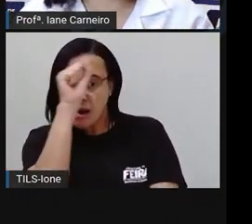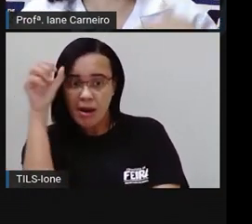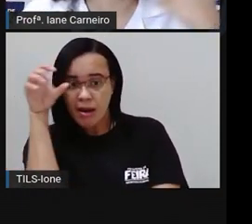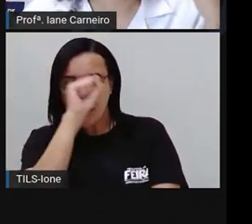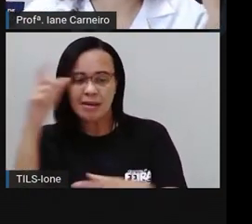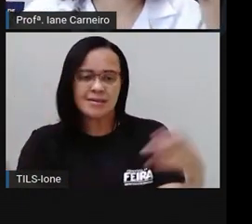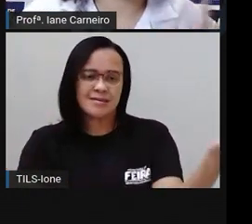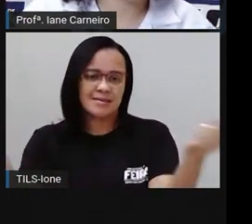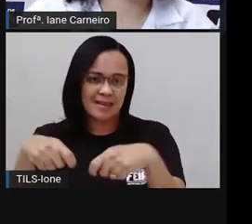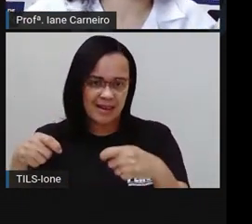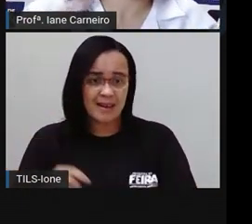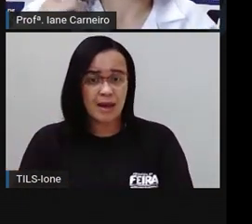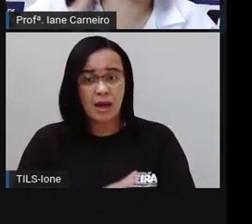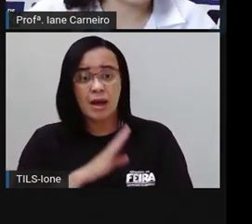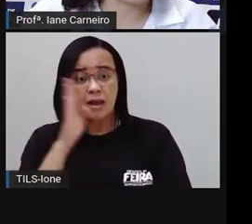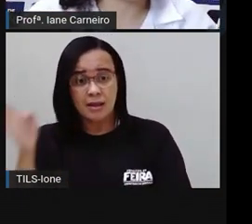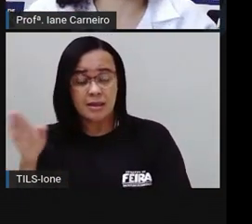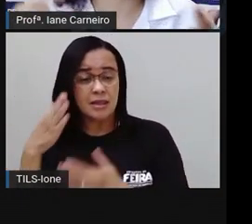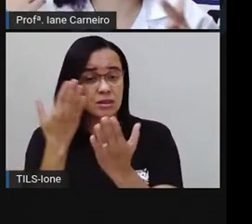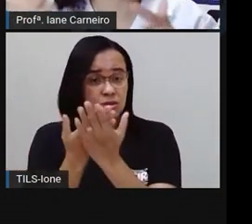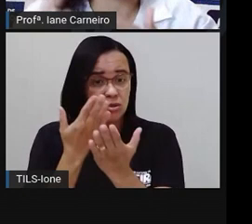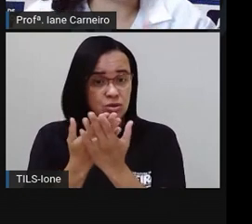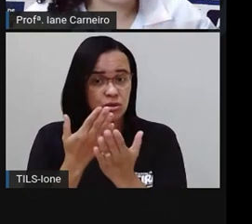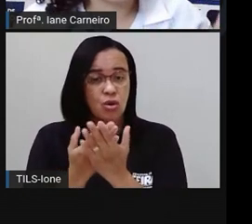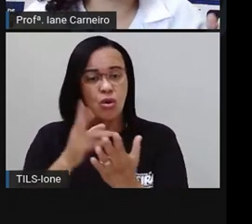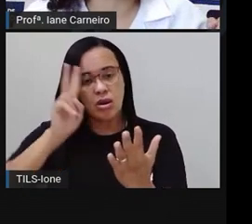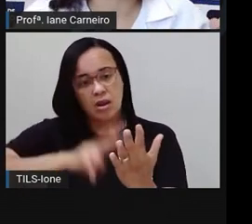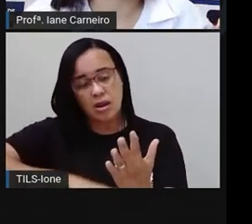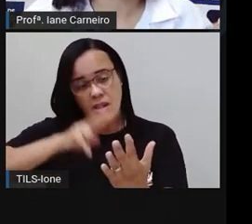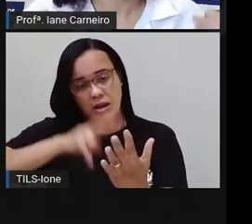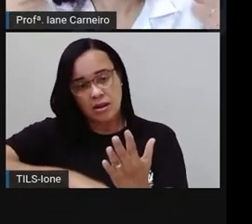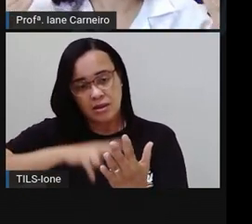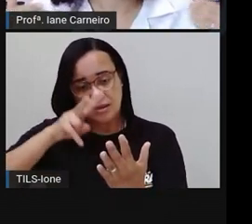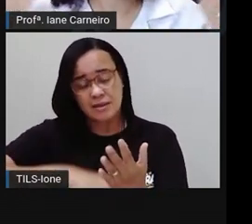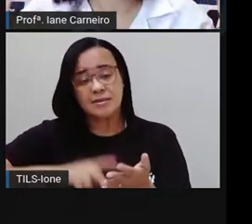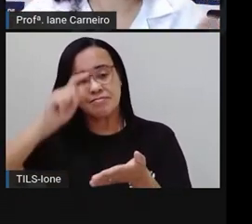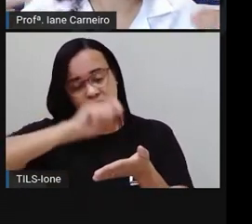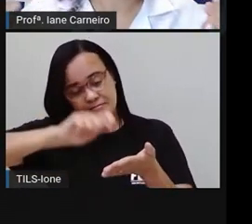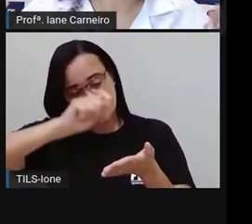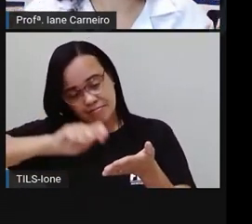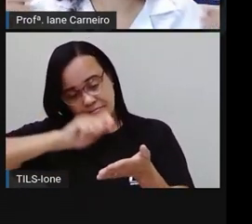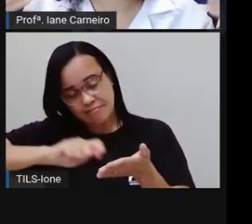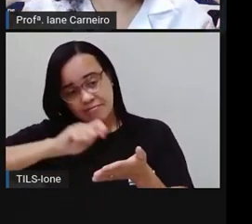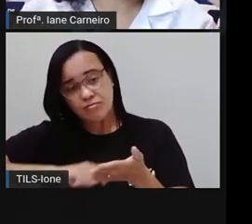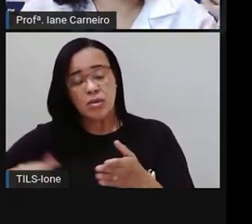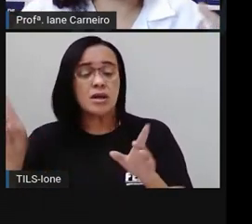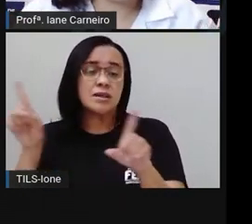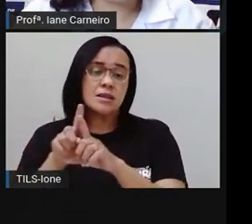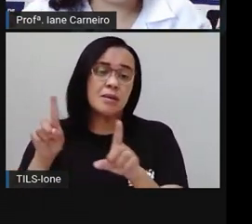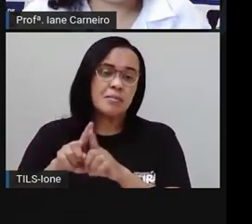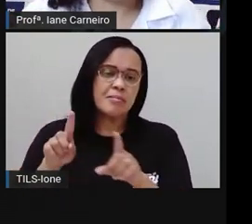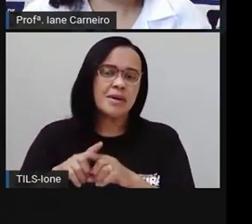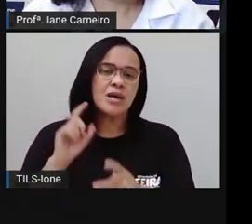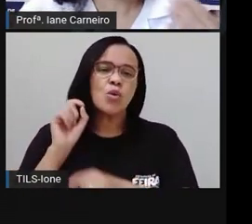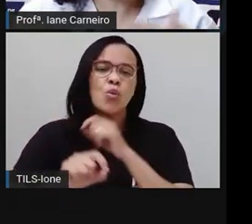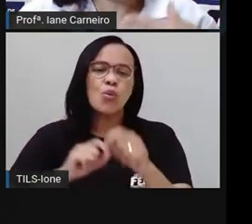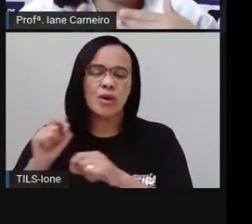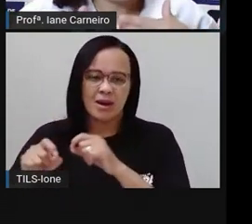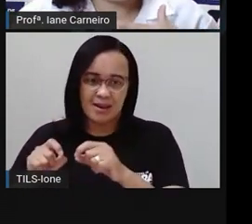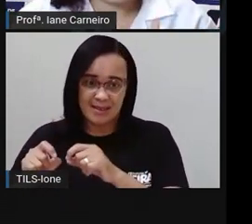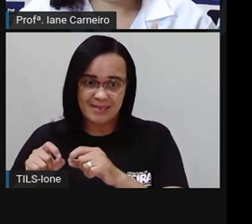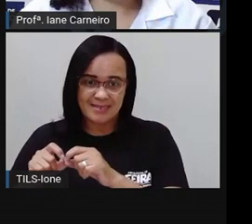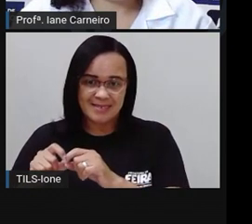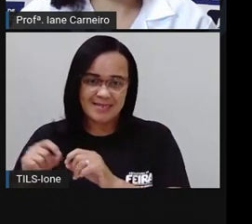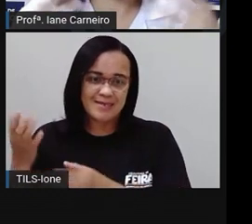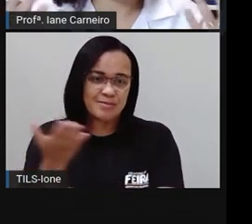na escola, além de aprender a ler, a escrever, a fazer as operações, né? Nós também aprendemos a conviver. Porque